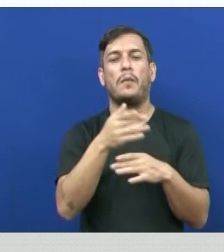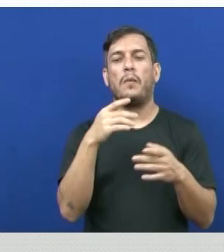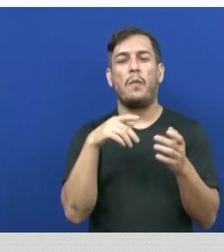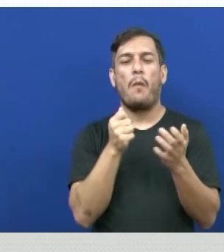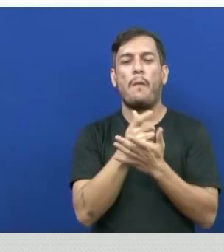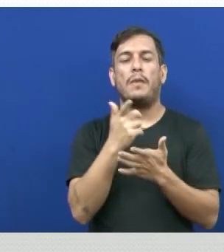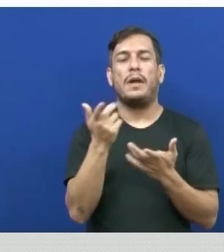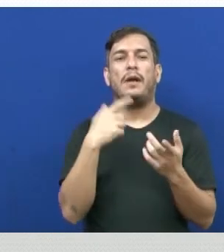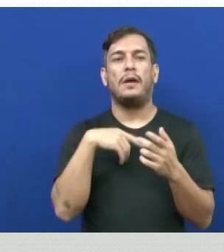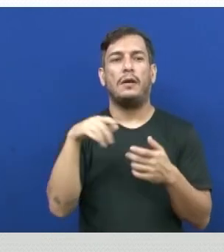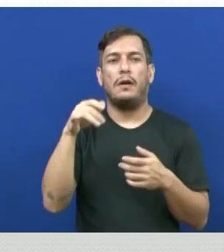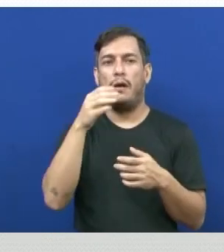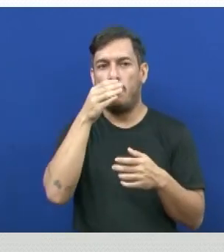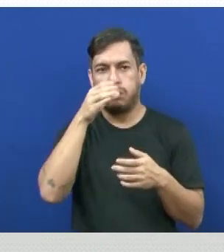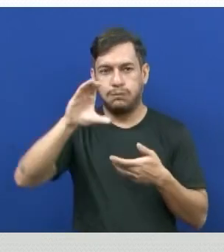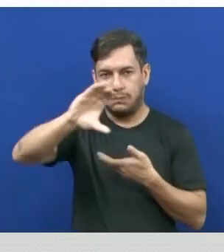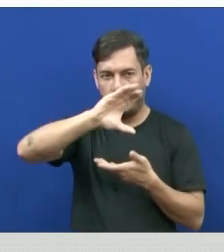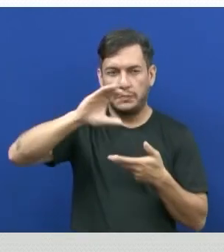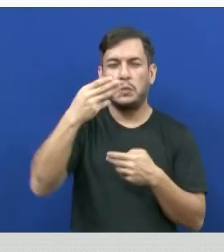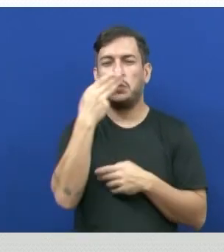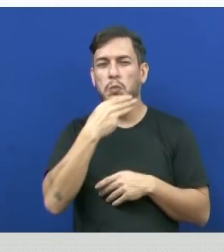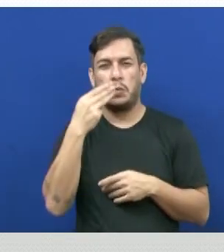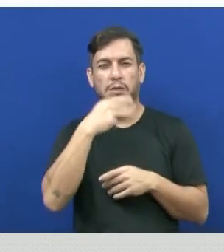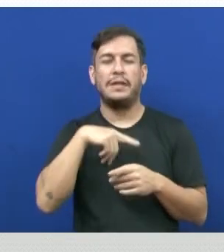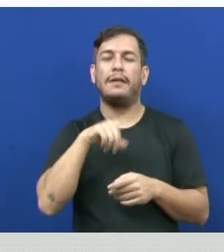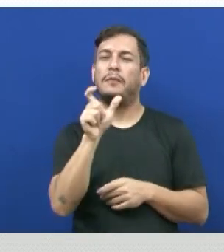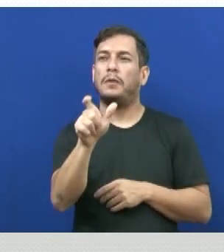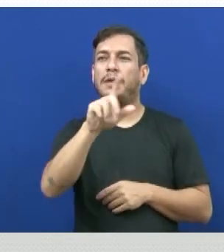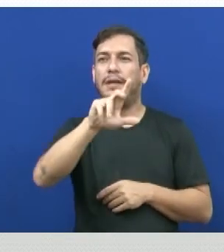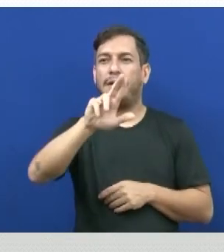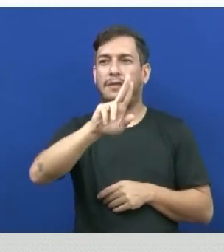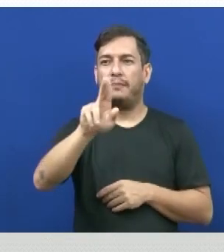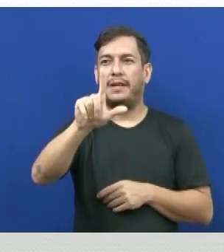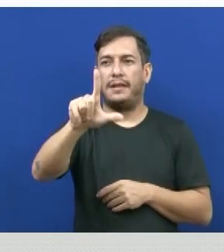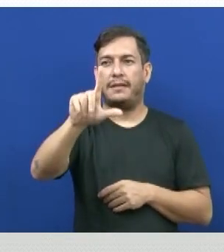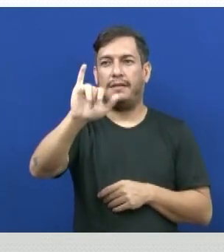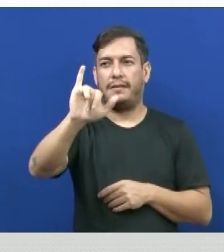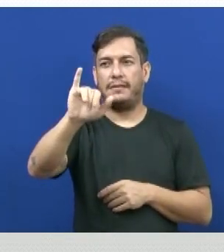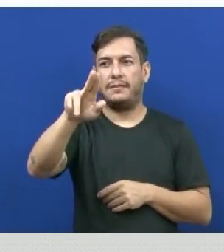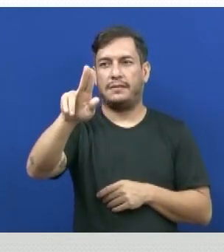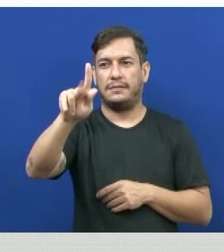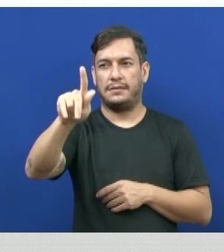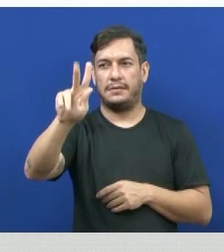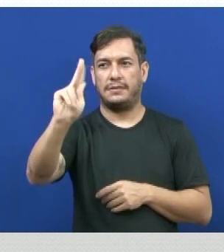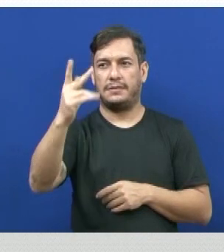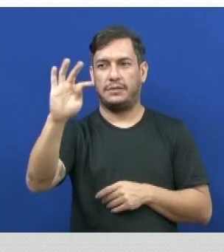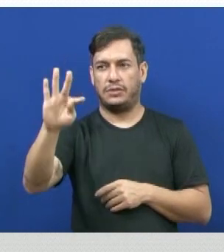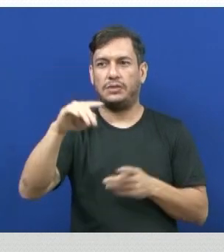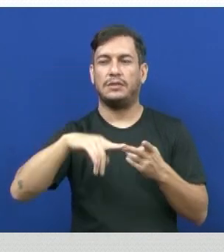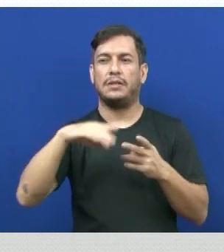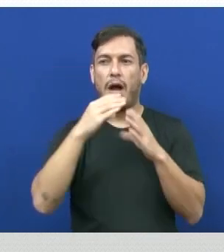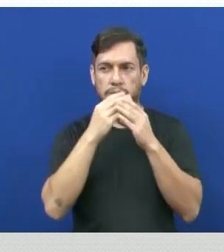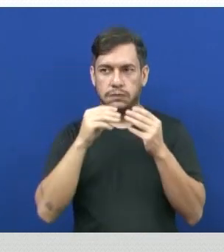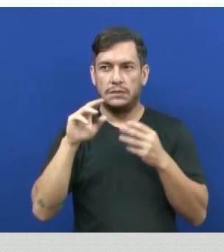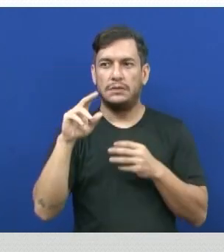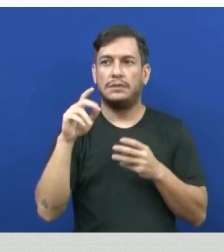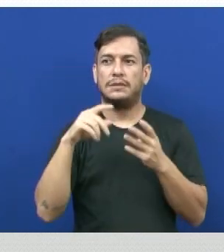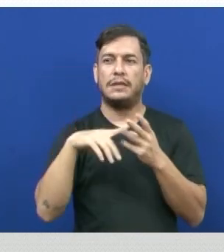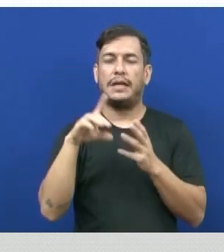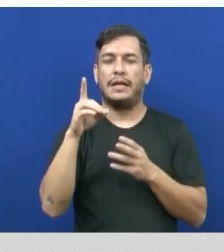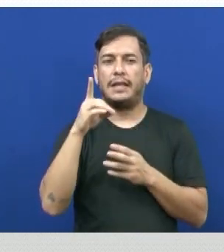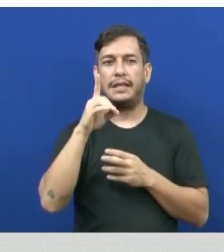condensado, alguma coisa, algum doce que tenha lá essa palavra light no meio? Hamburger, drink, diet.